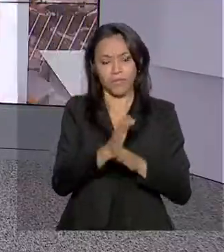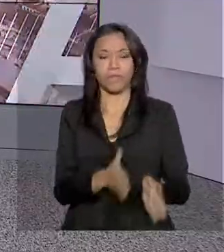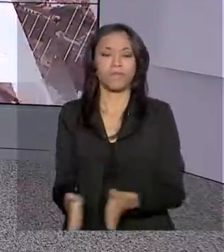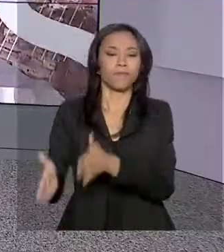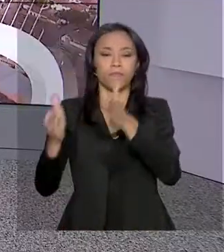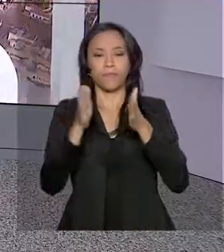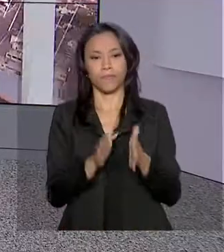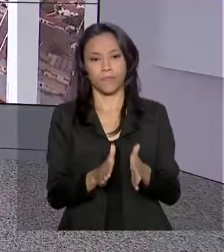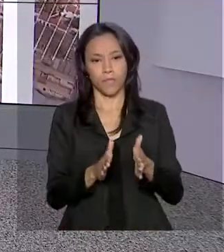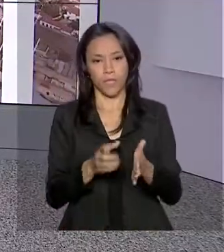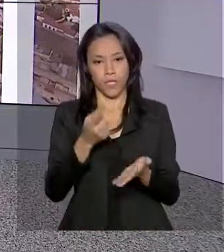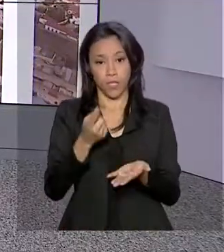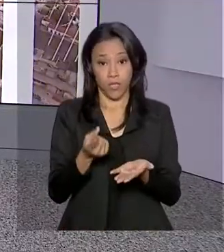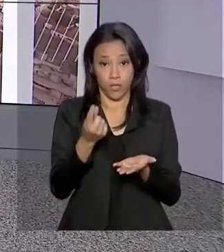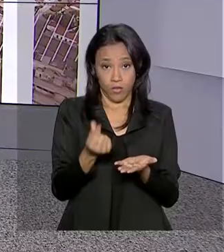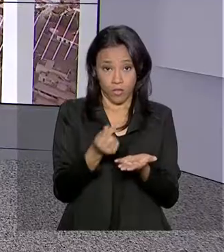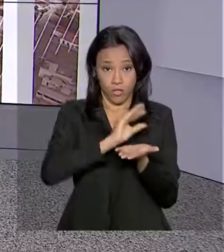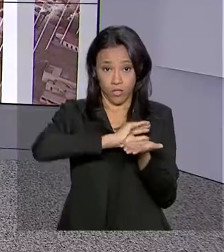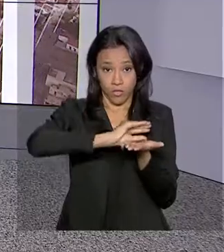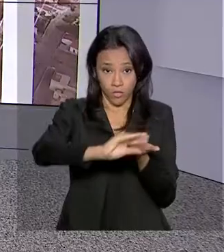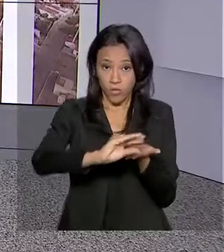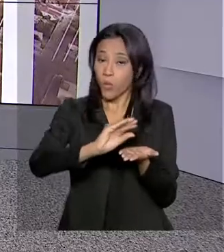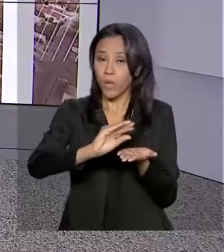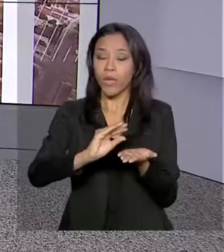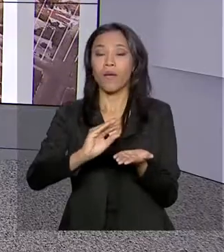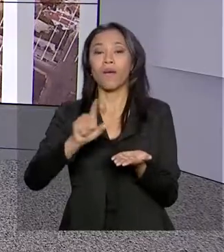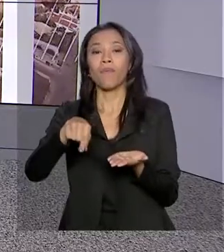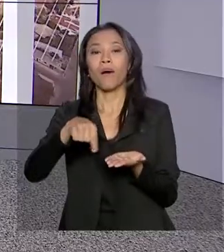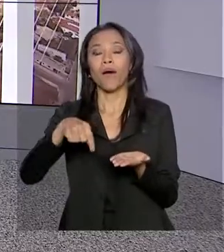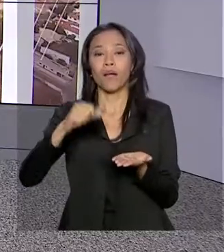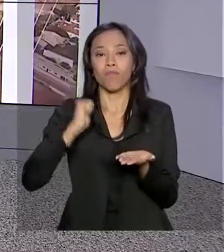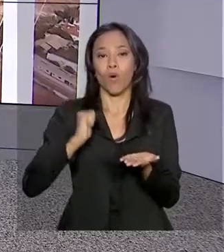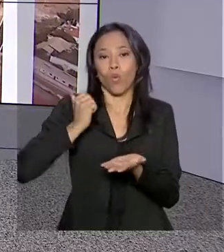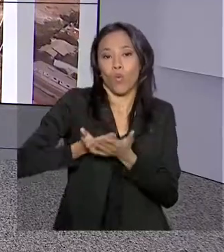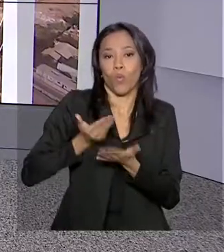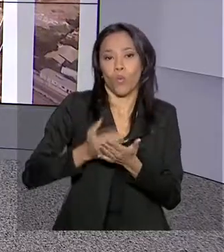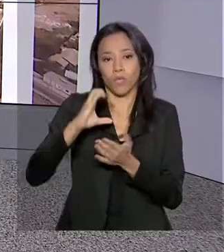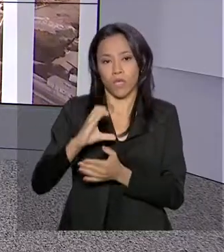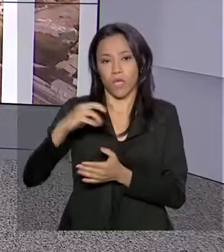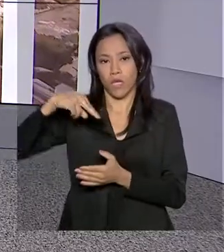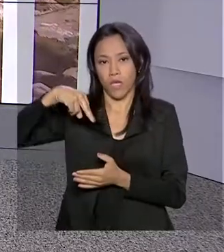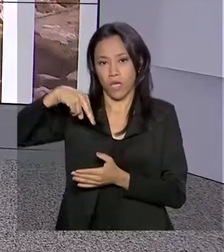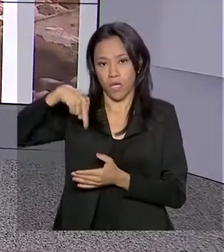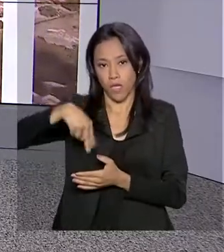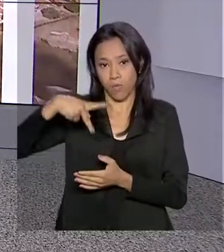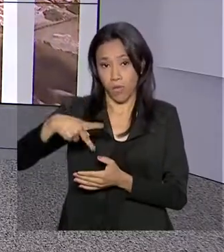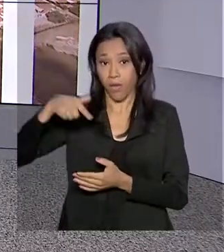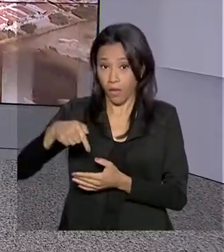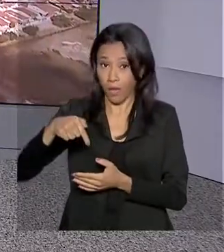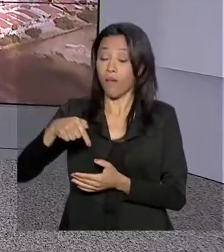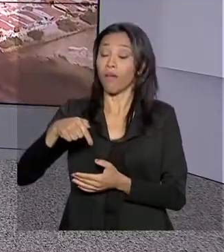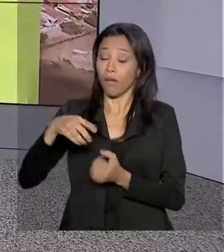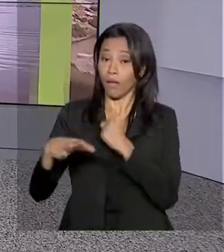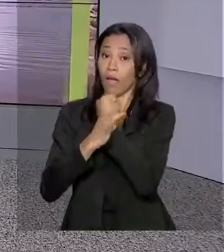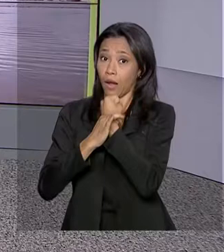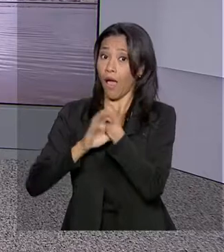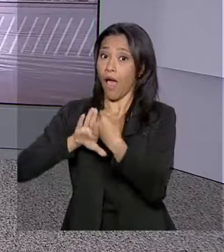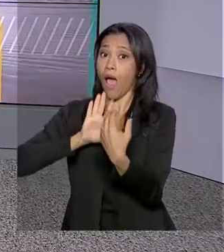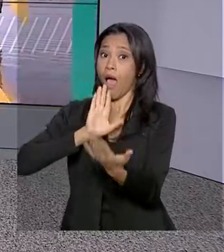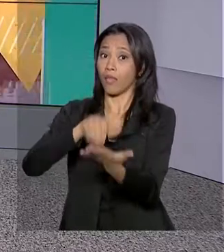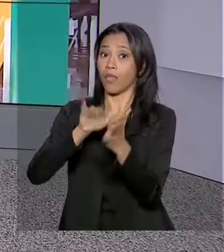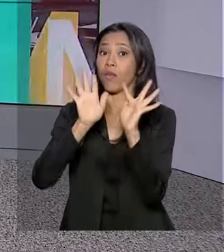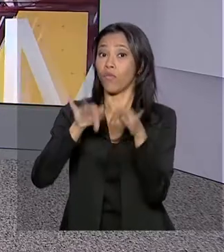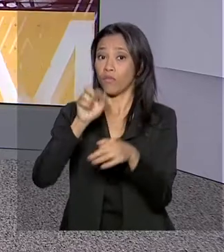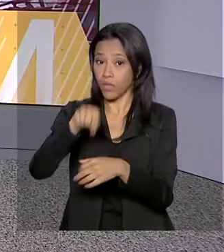Recursos para bolsas do CNPq estão garantidos até o final deste ano. O anúncio foi feito pelo ministro da